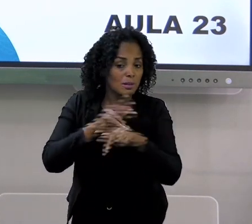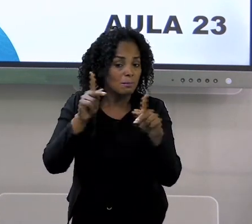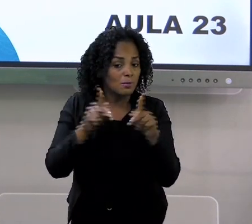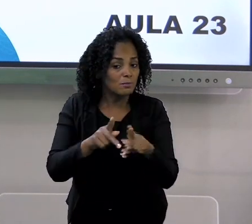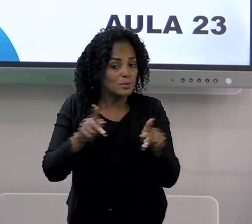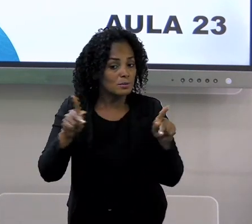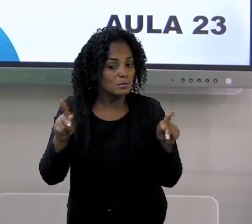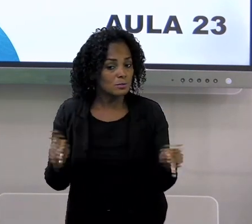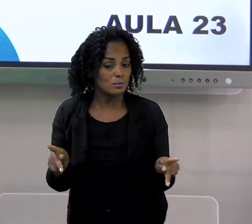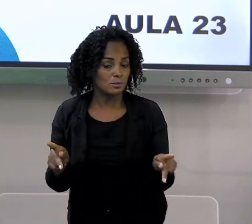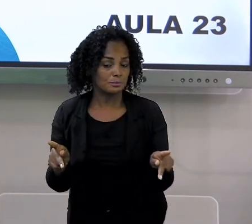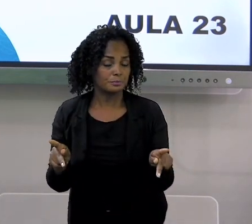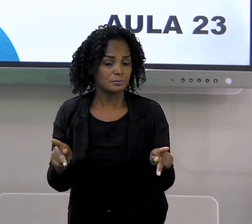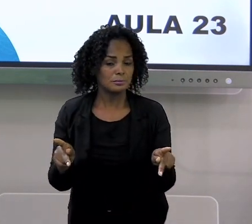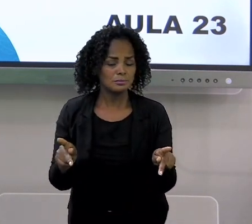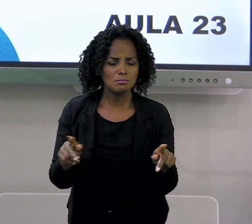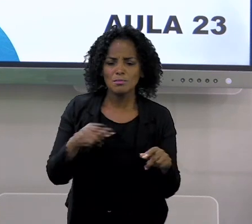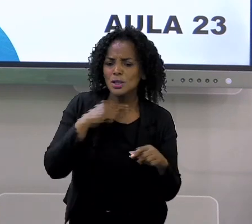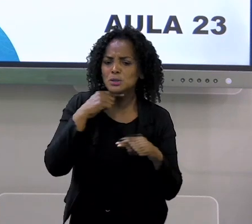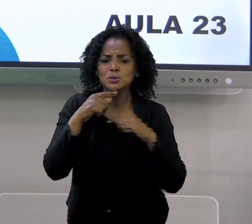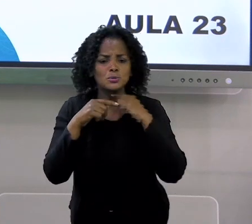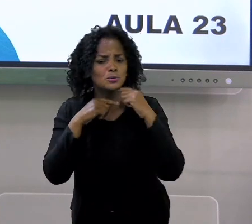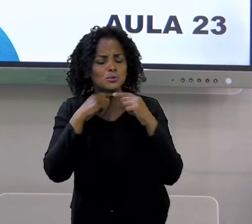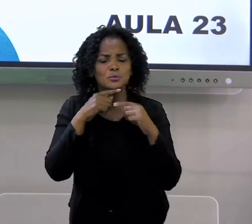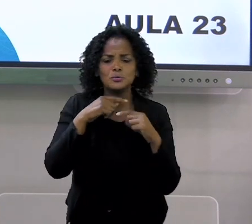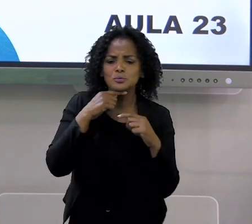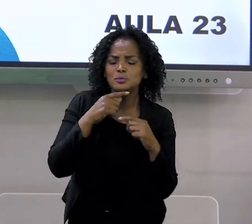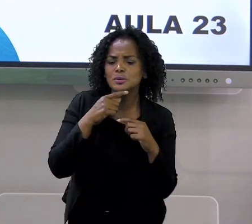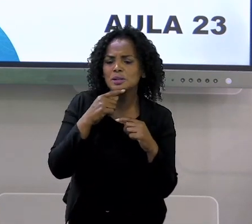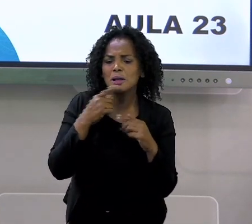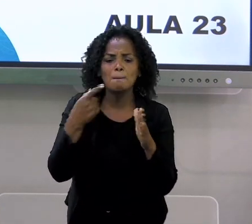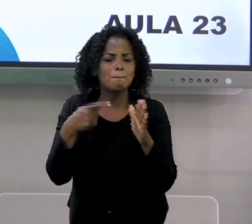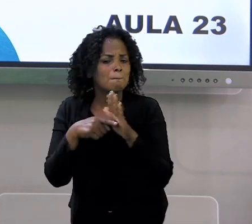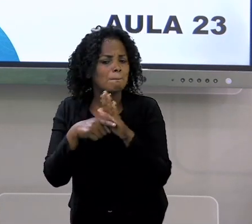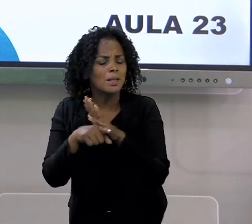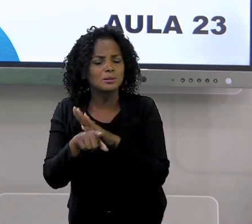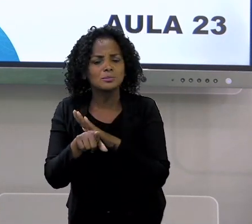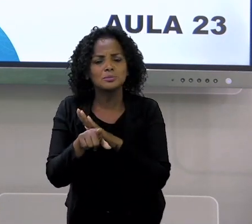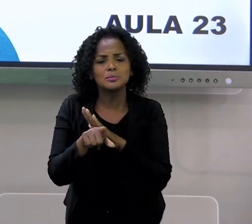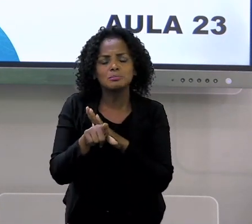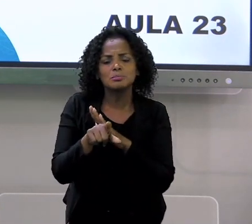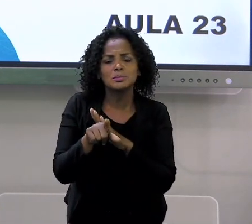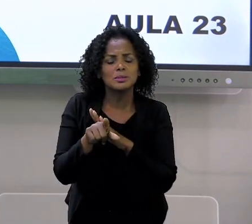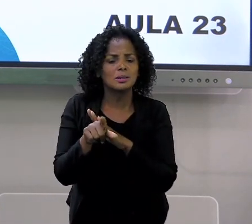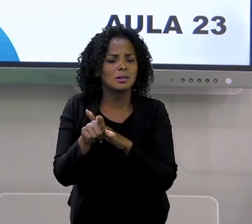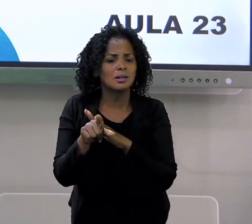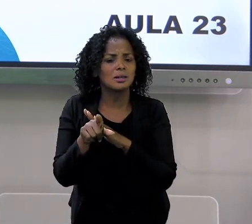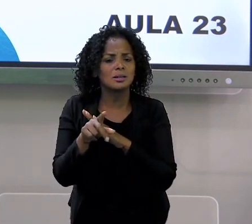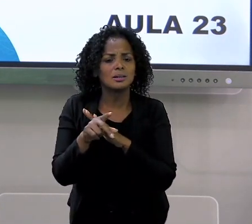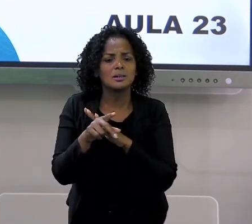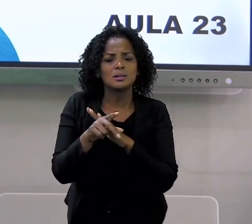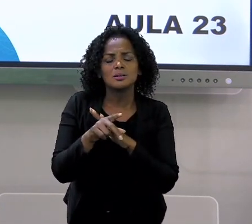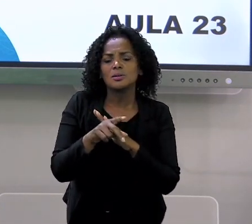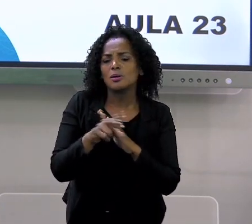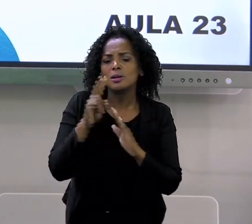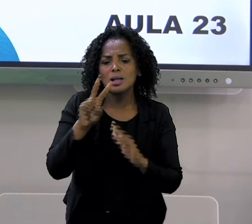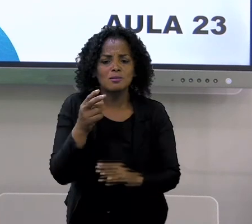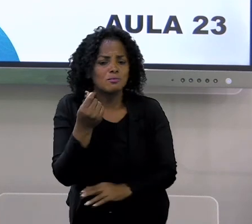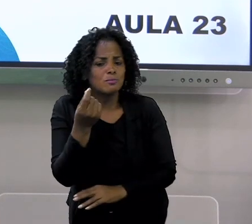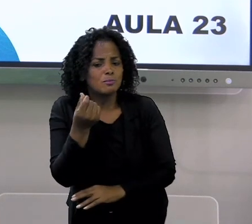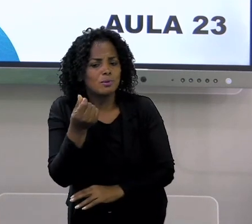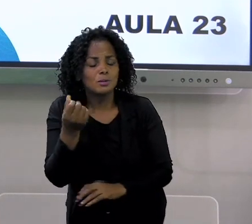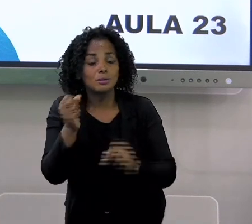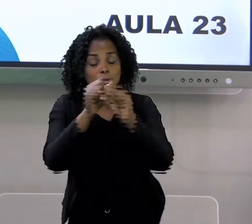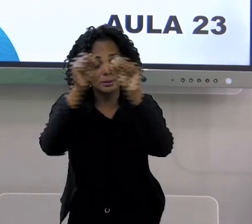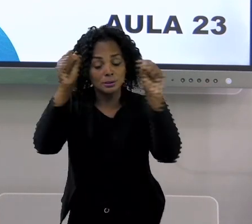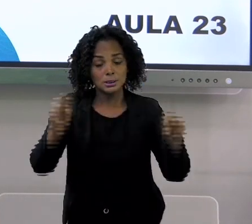professora. Tirar dúvida sobre algum valor no nosso sistema monetário. Isso mesmo.